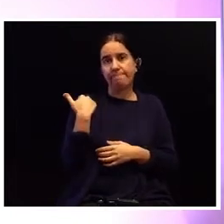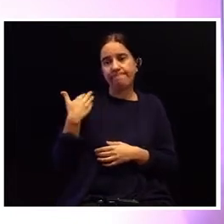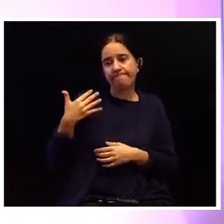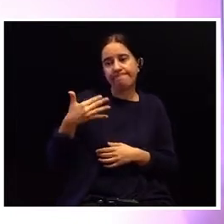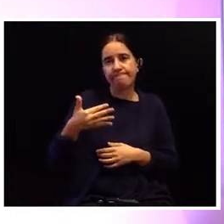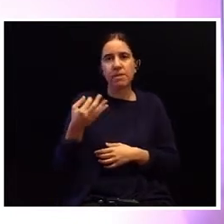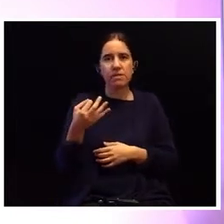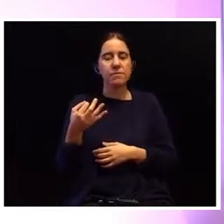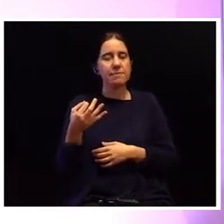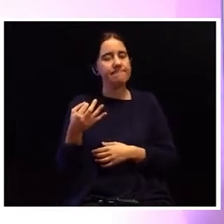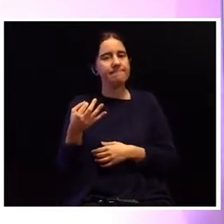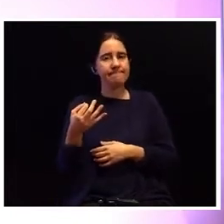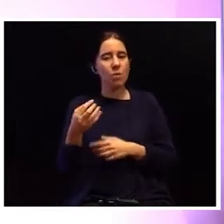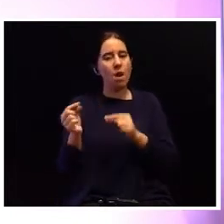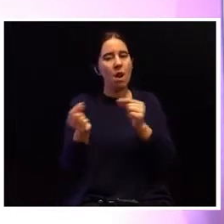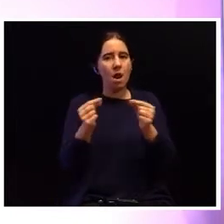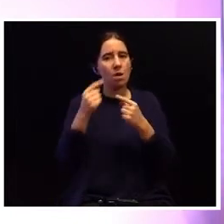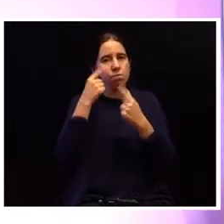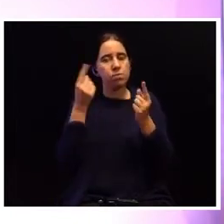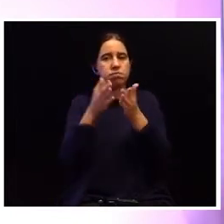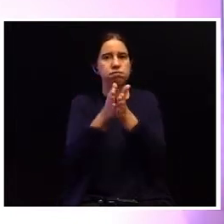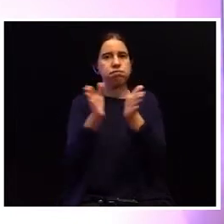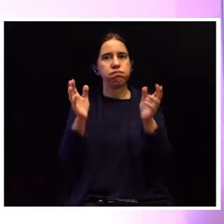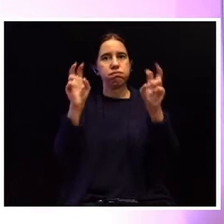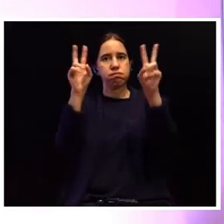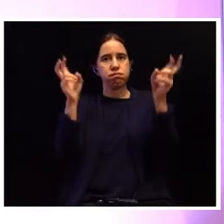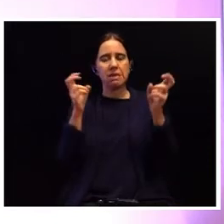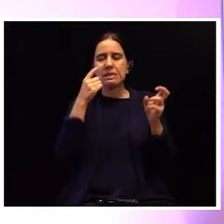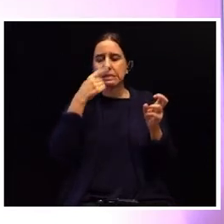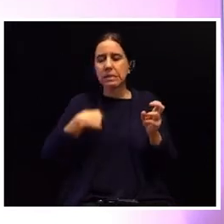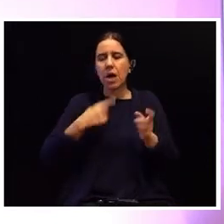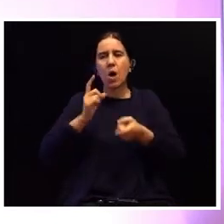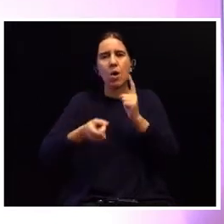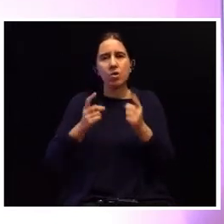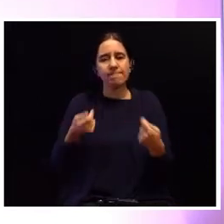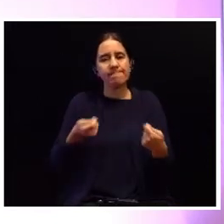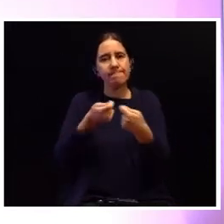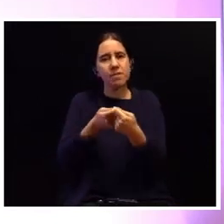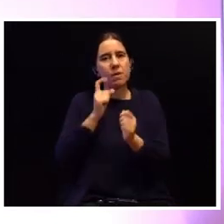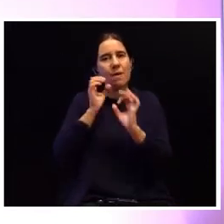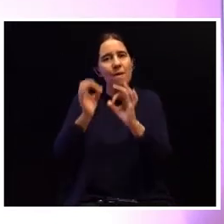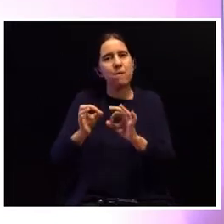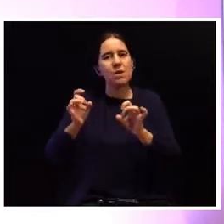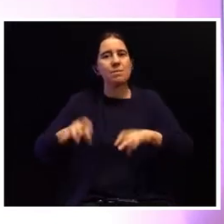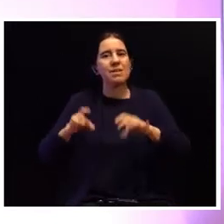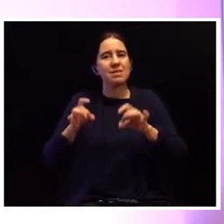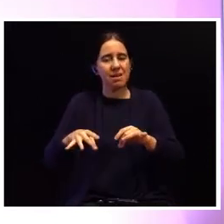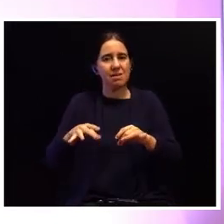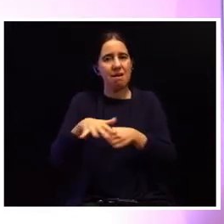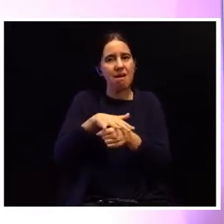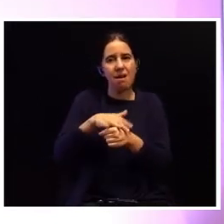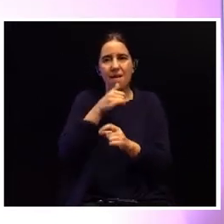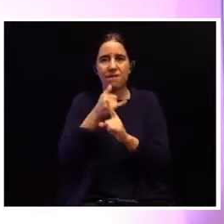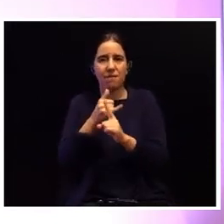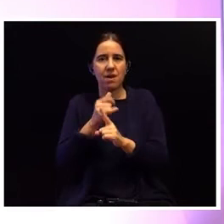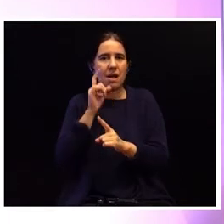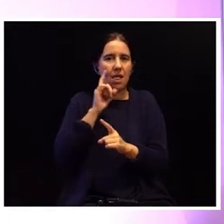um amplo debate público acerca do que falha na resposta protetiva e preventiva na área da violência